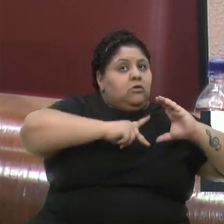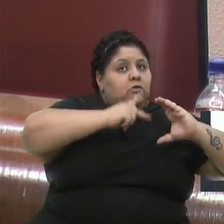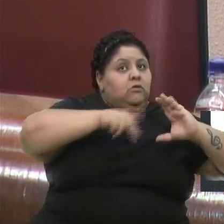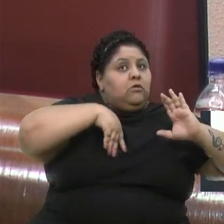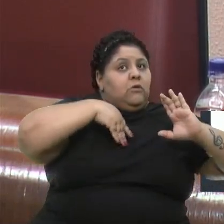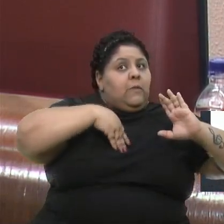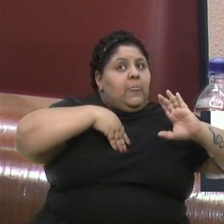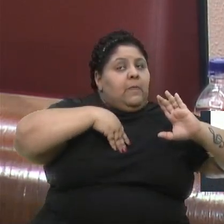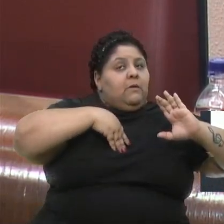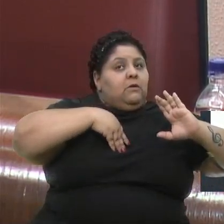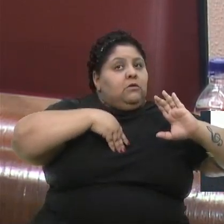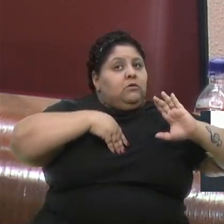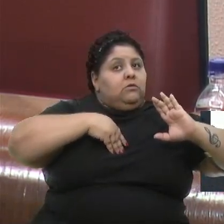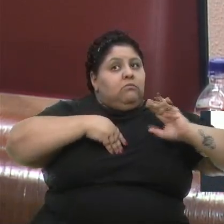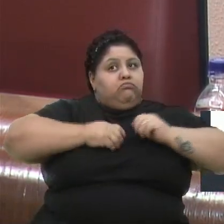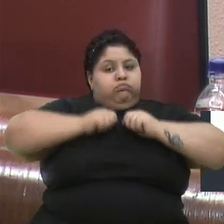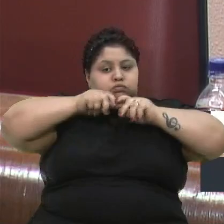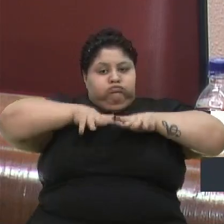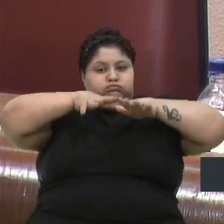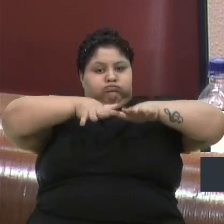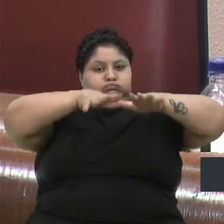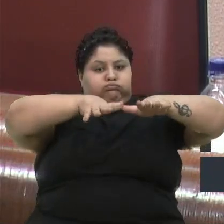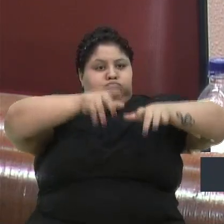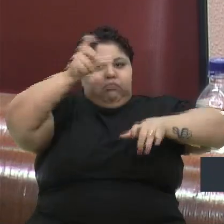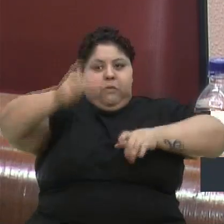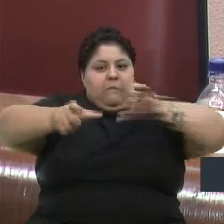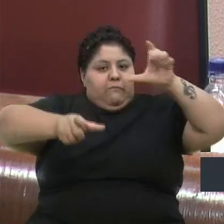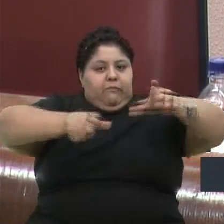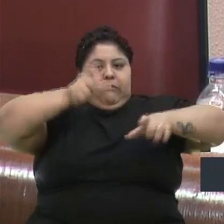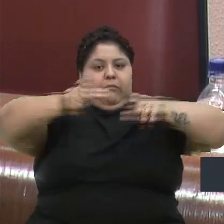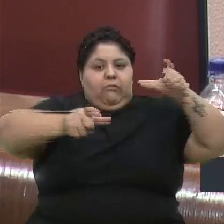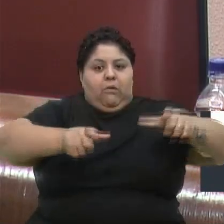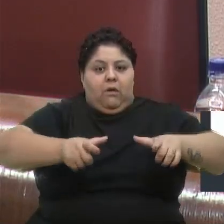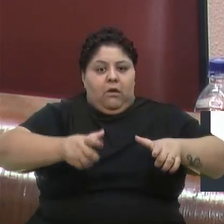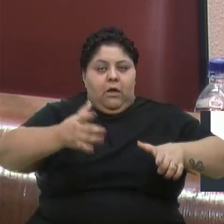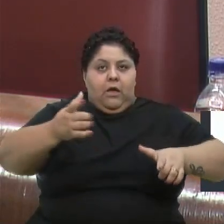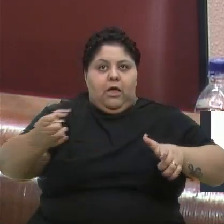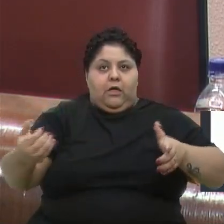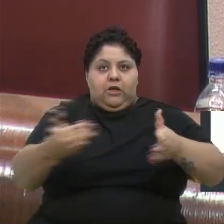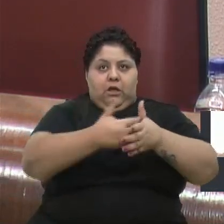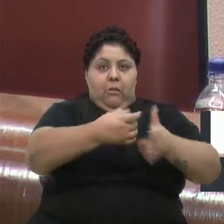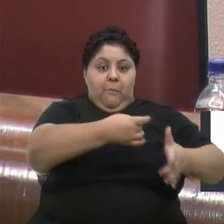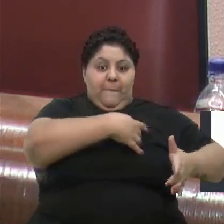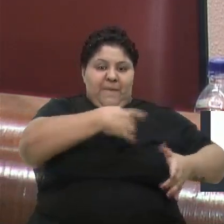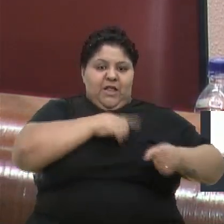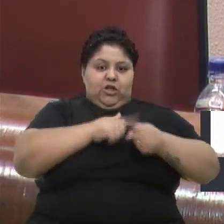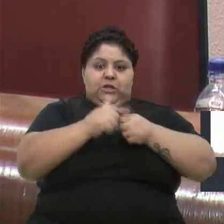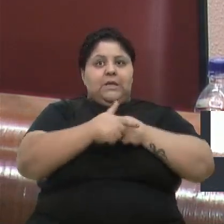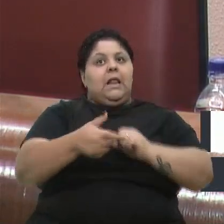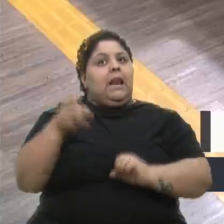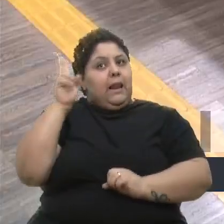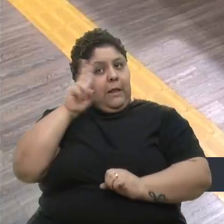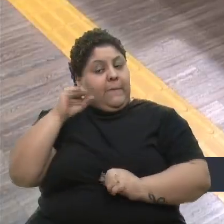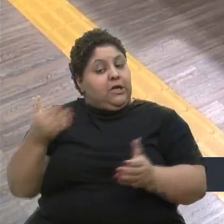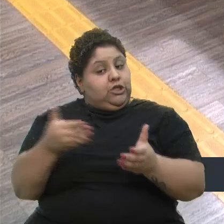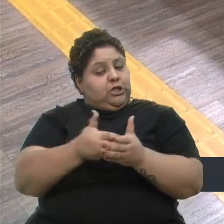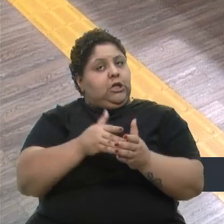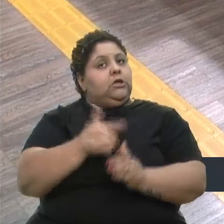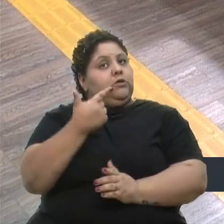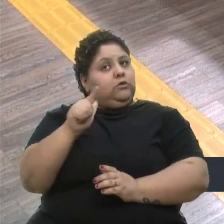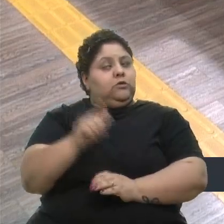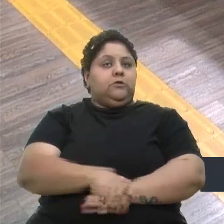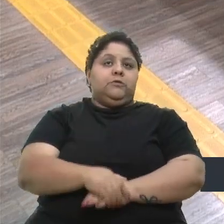e aterrorizaram a cidade. Então, vamos lembrar que está chegando aí de novo. Obrigado, vereador. Seu parte, vereador Cadore.